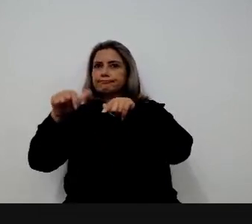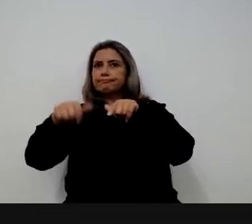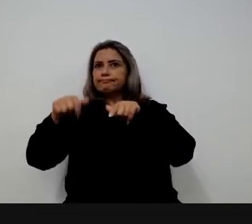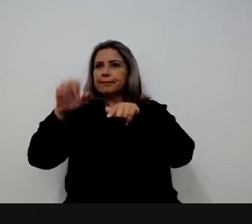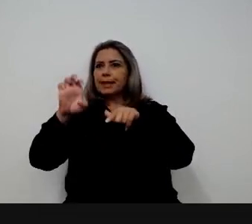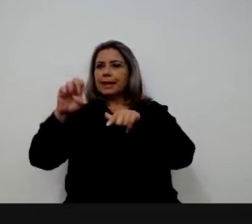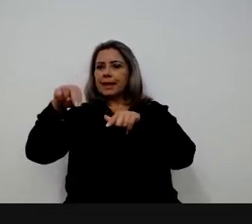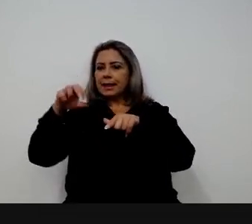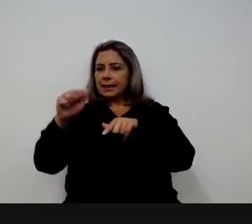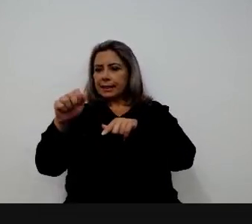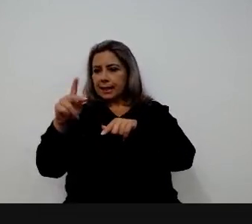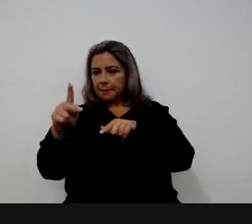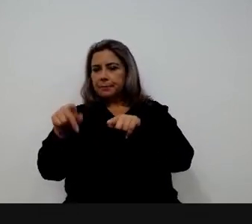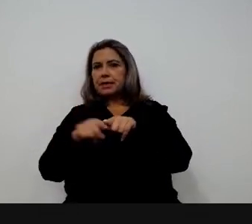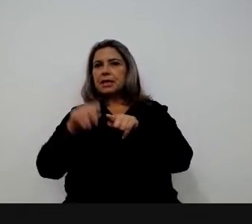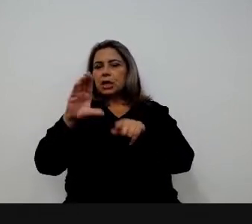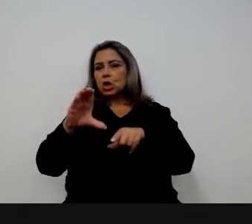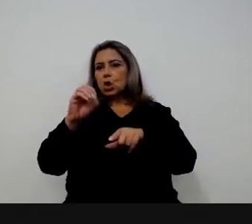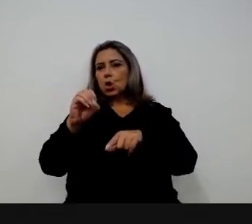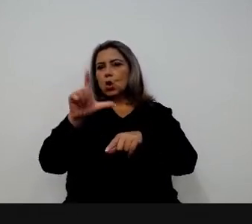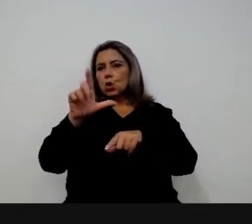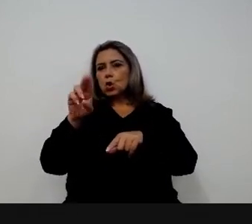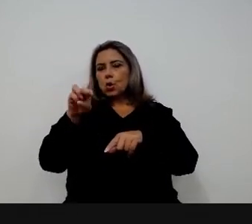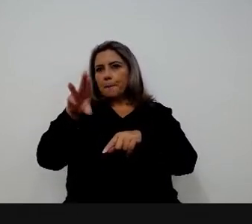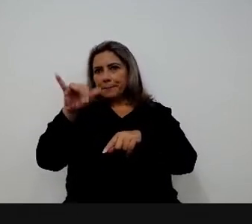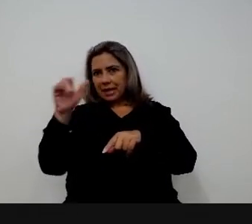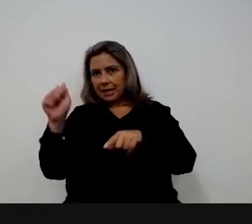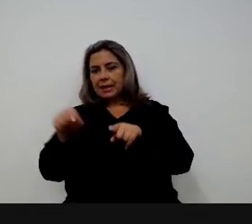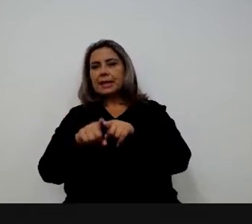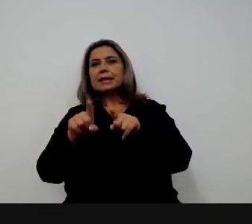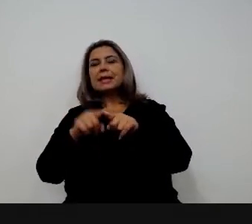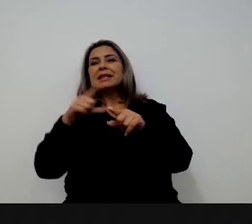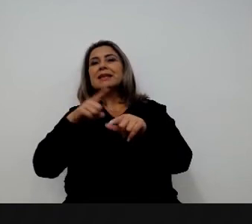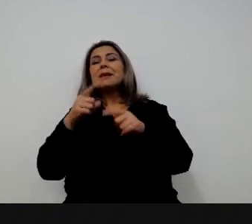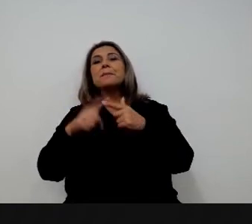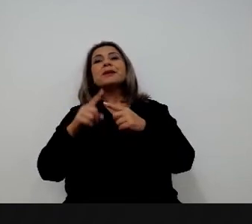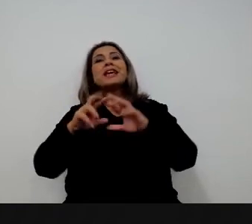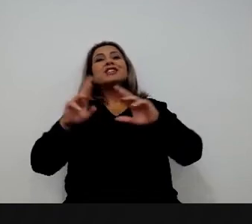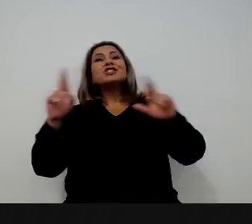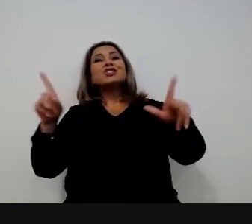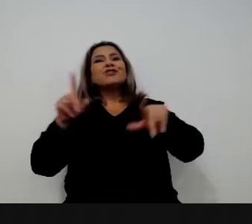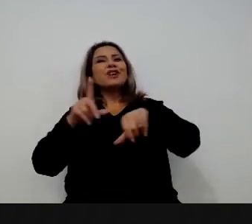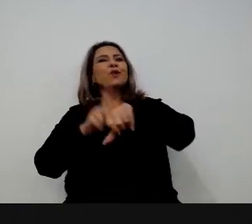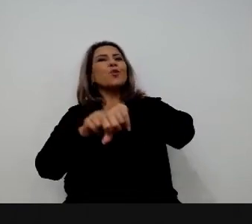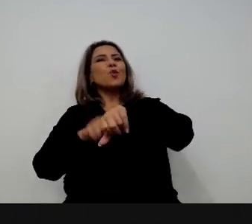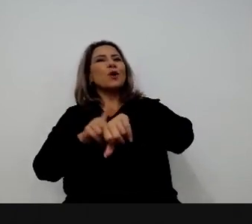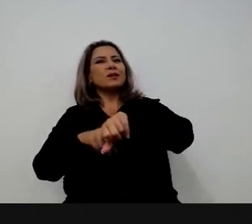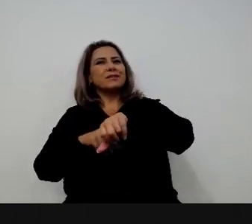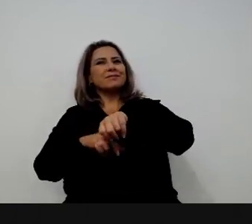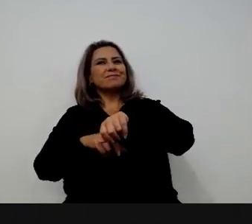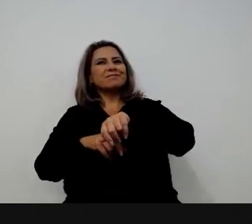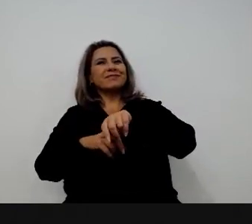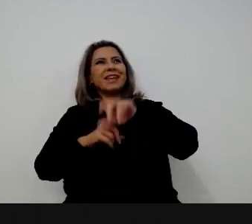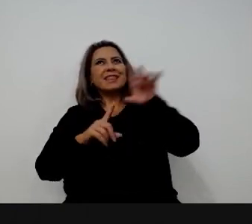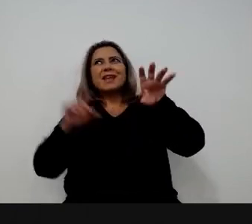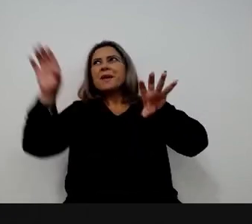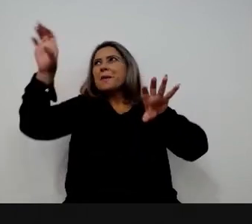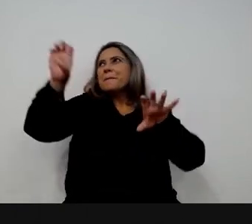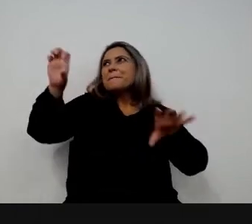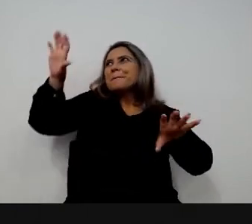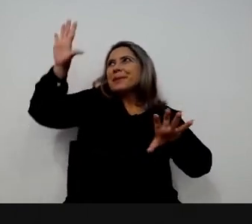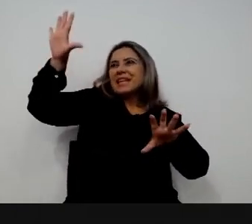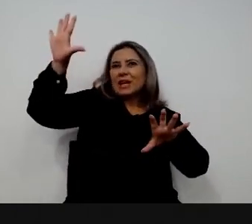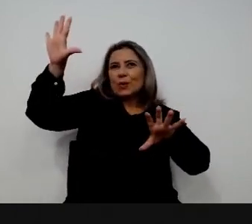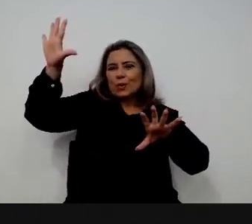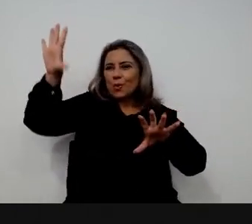E entre as coisas que eu acho mais interessante disso é porque a gente tem uma questão de fuso horário e a gente conseguir ter pessoas da Europa e até